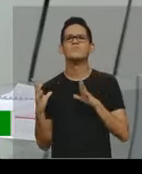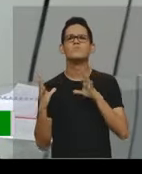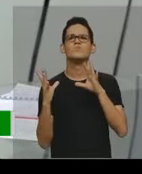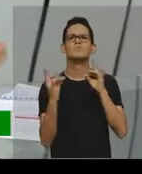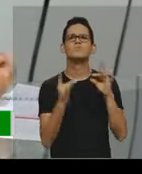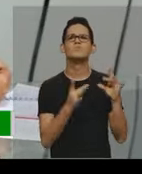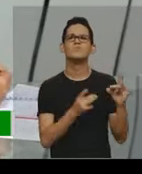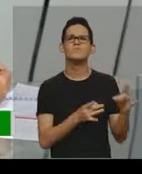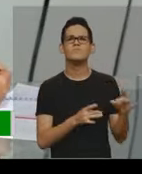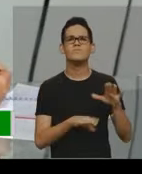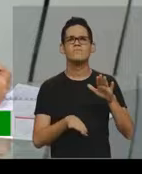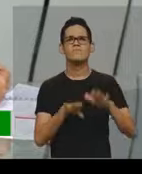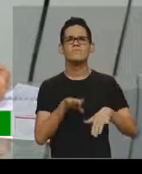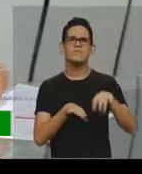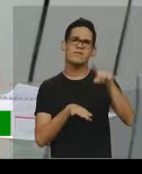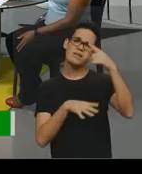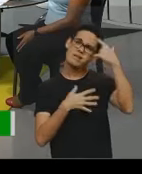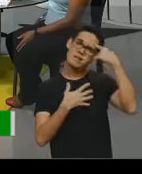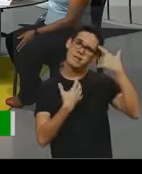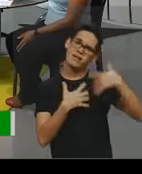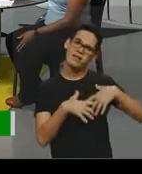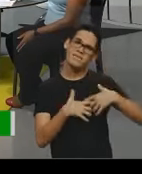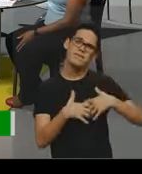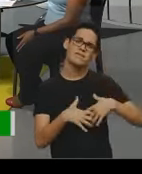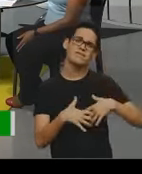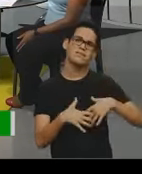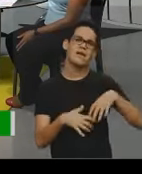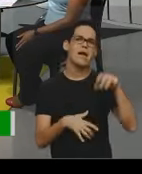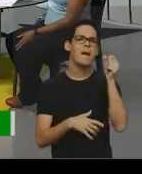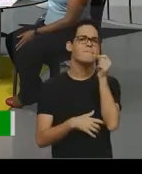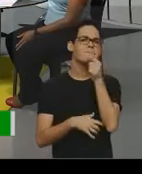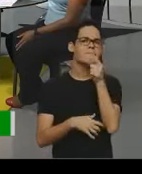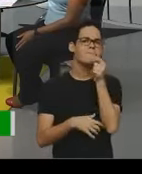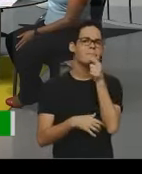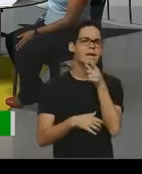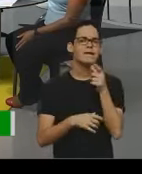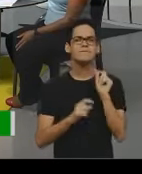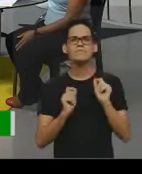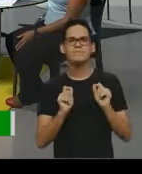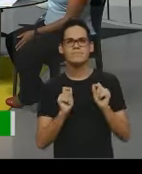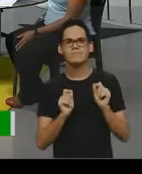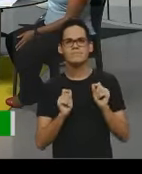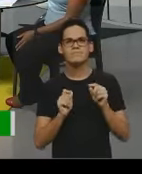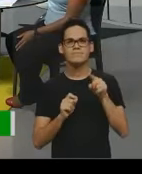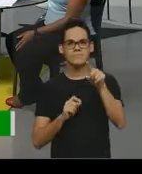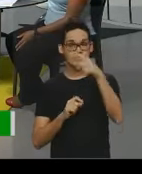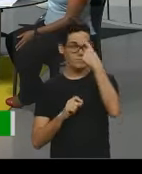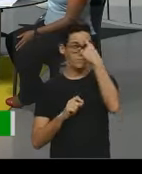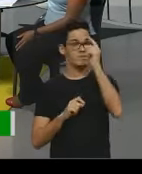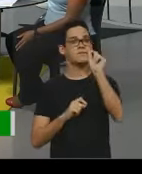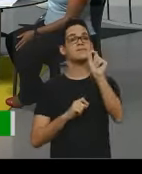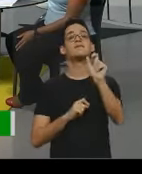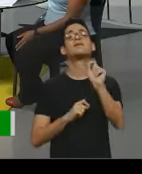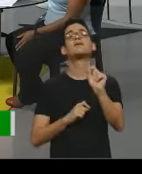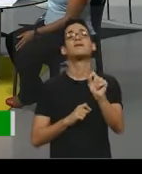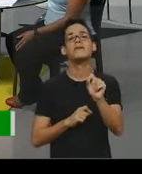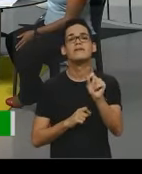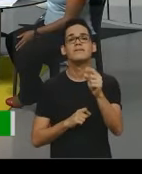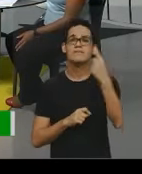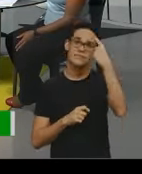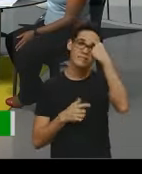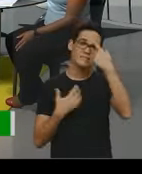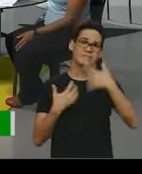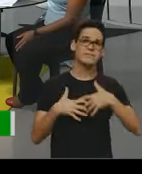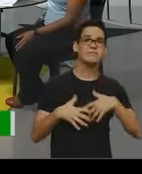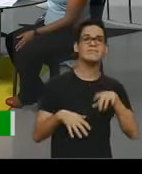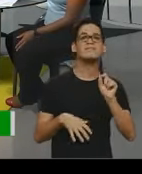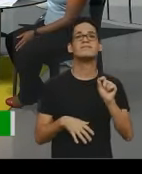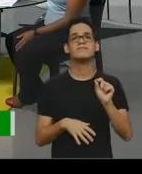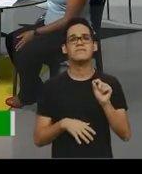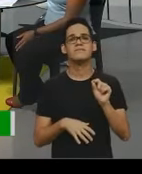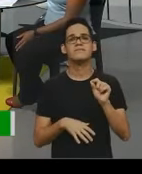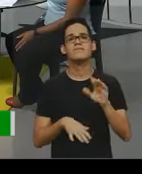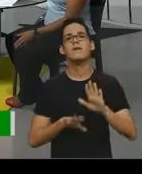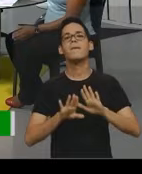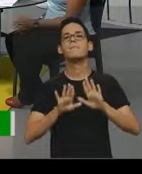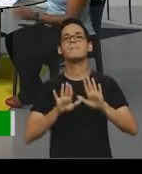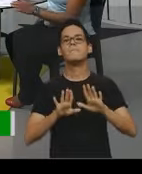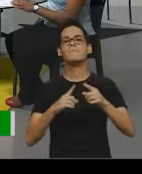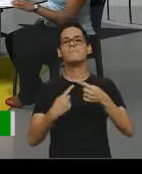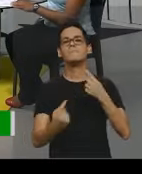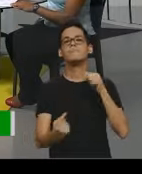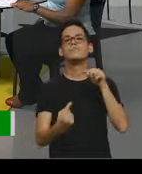vezes te leva a refletir, né, aquela piada ali é para você pensar em que, você refletir em que, né, mas o